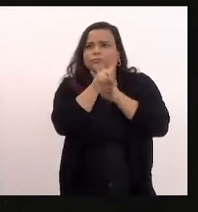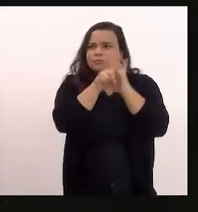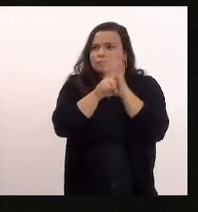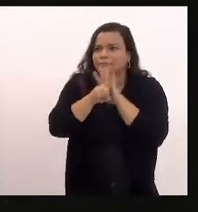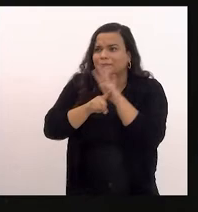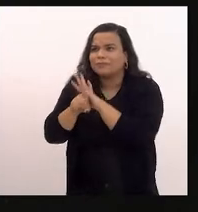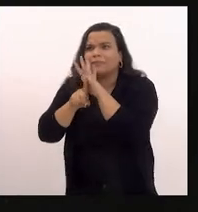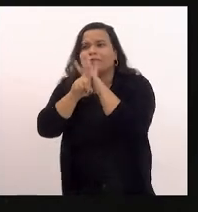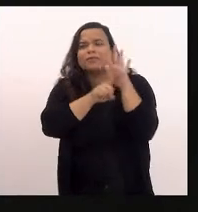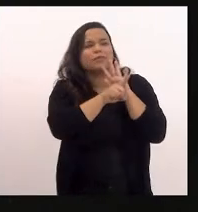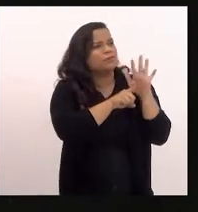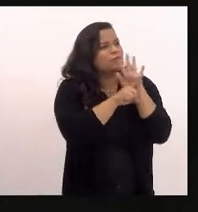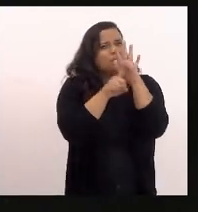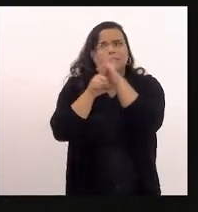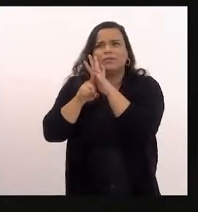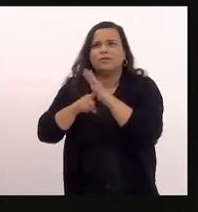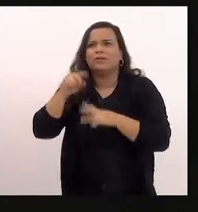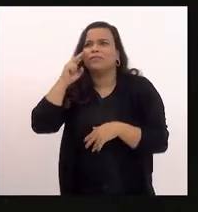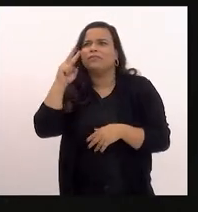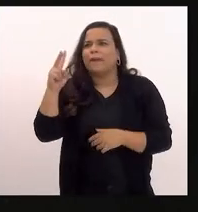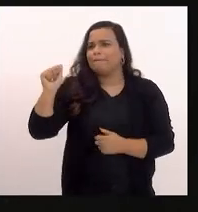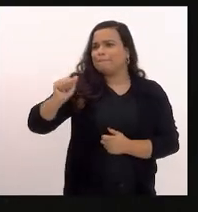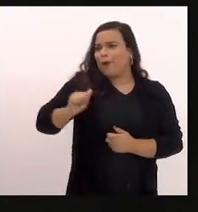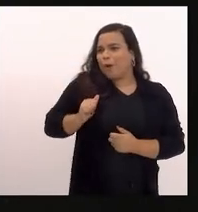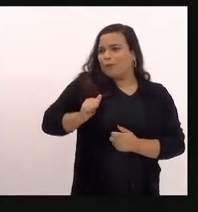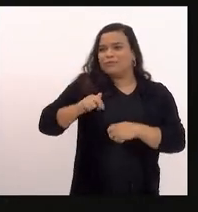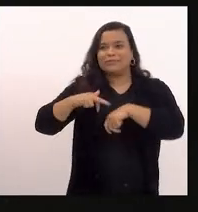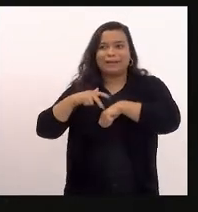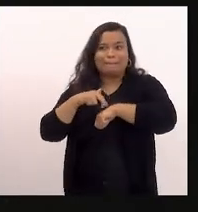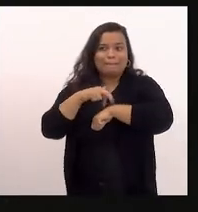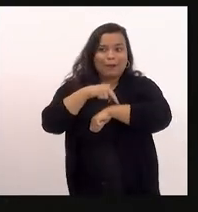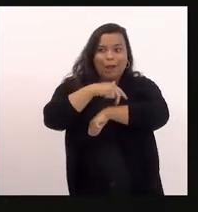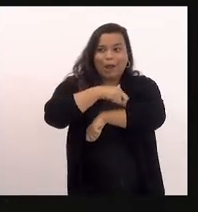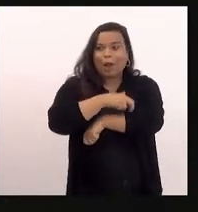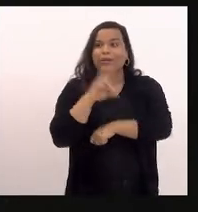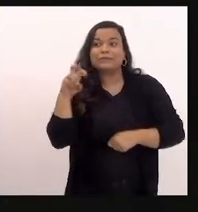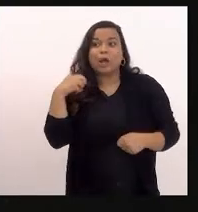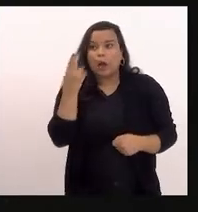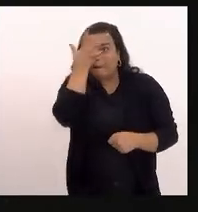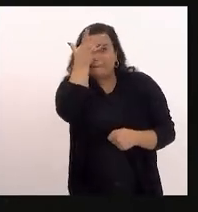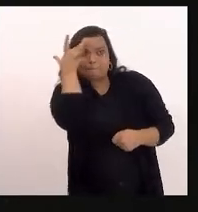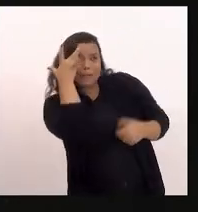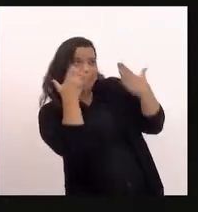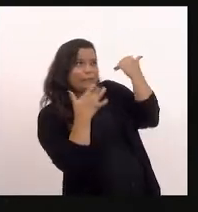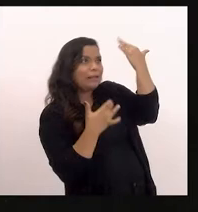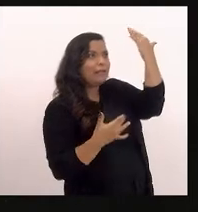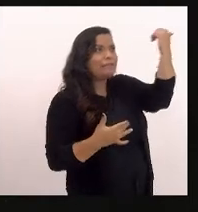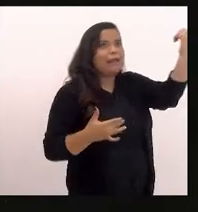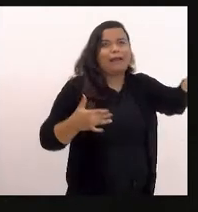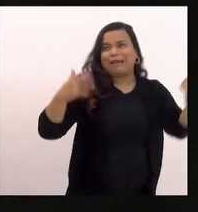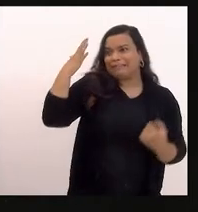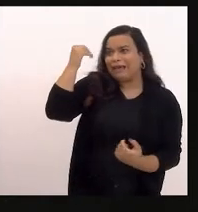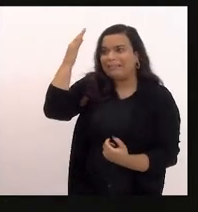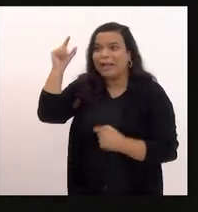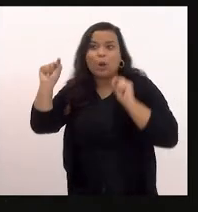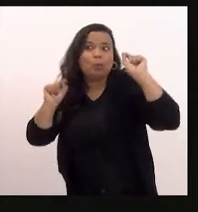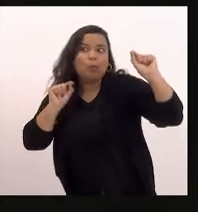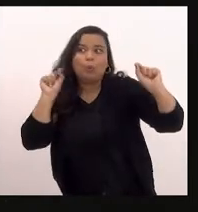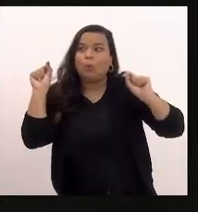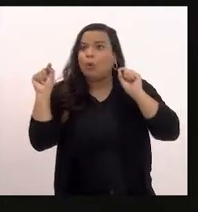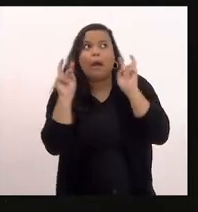dia verificando a bolsa da moda ou o estilista do momento ou a celebridade que se